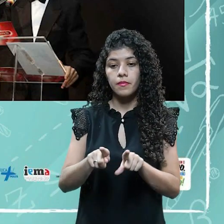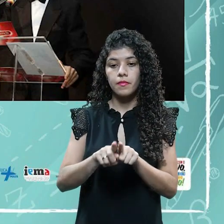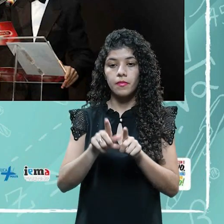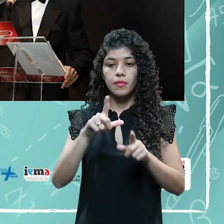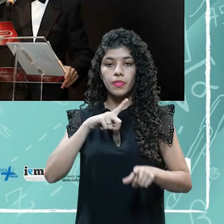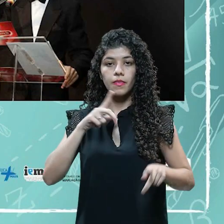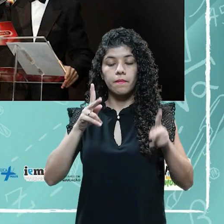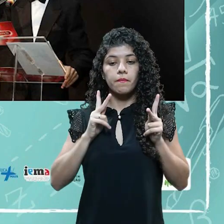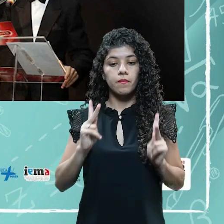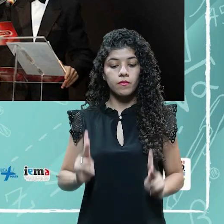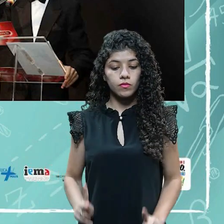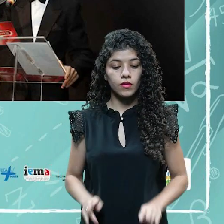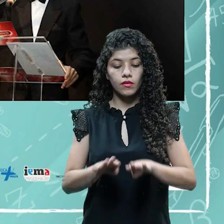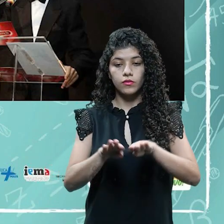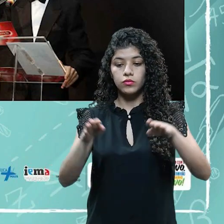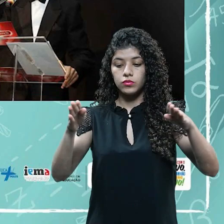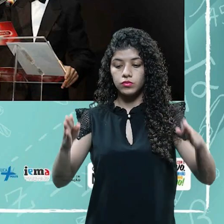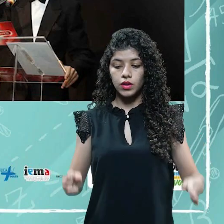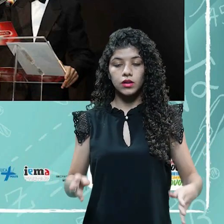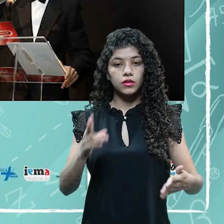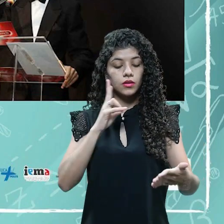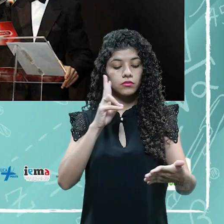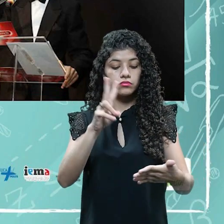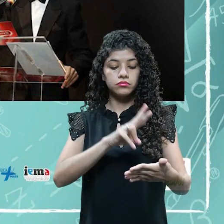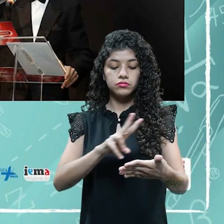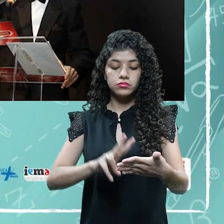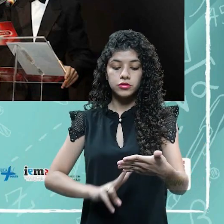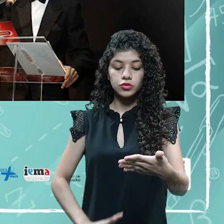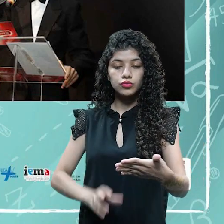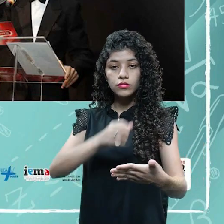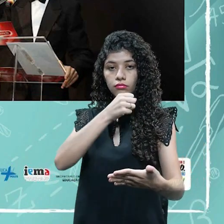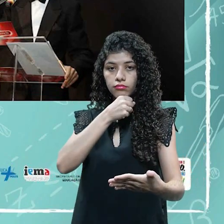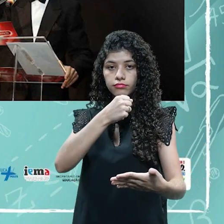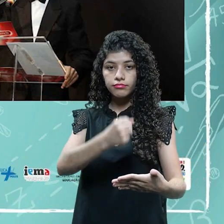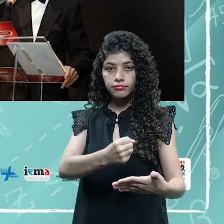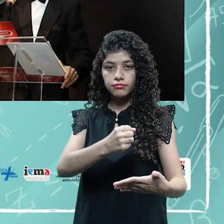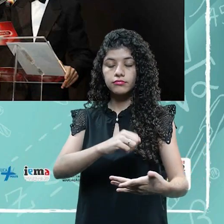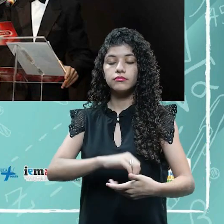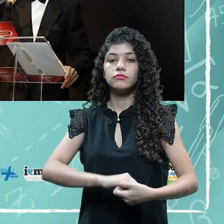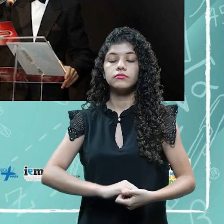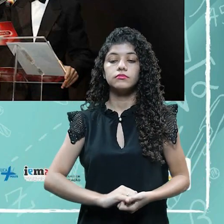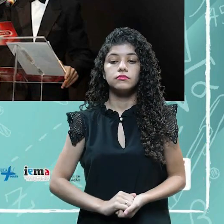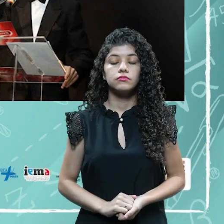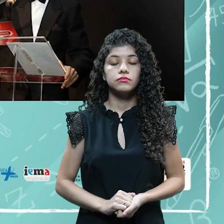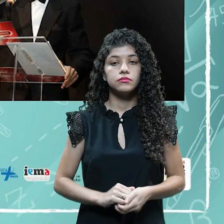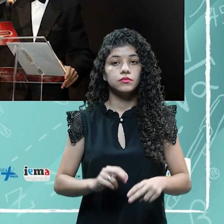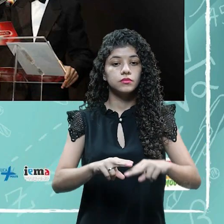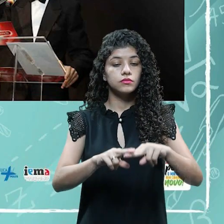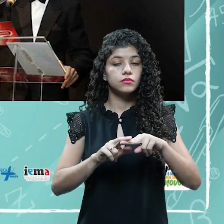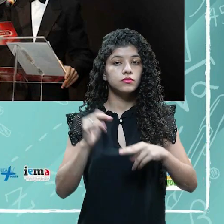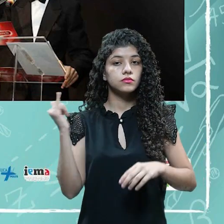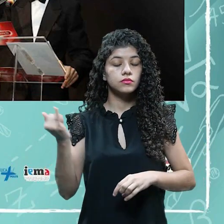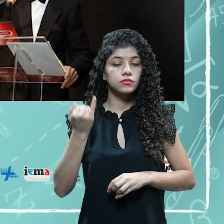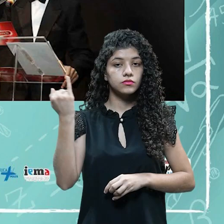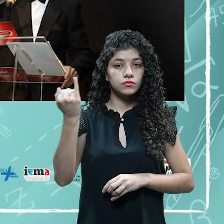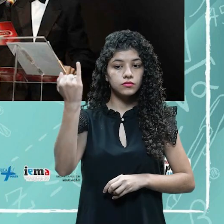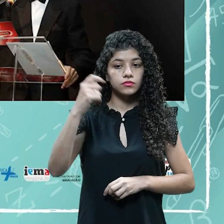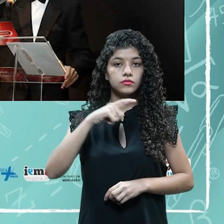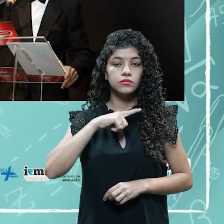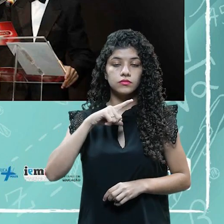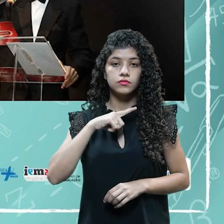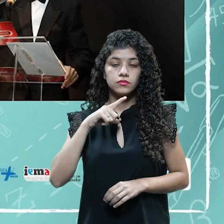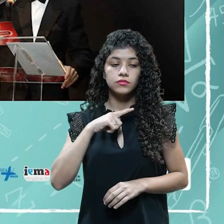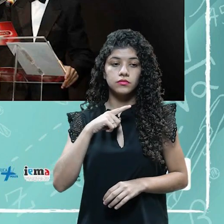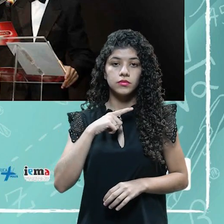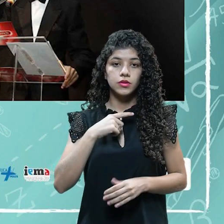ali na tribuna, né? Para a leitura de um roteiro de solenidades. Então, por isso que é importante, né? Que ele tenha conhecimento do